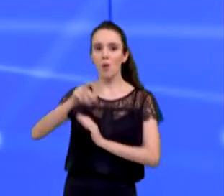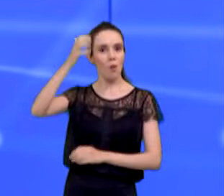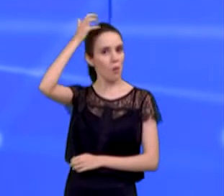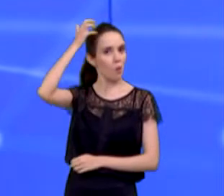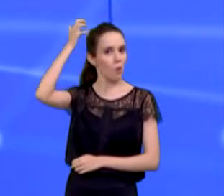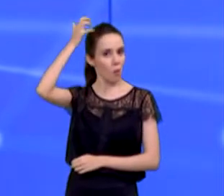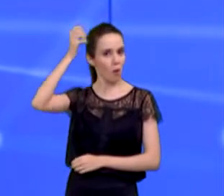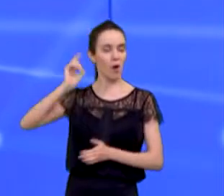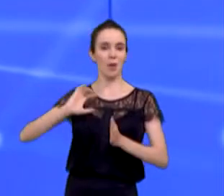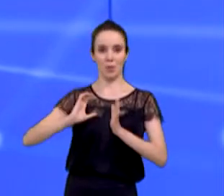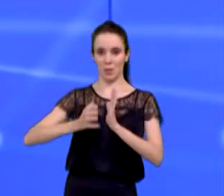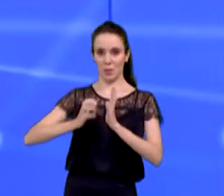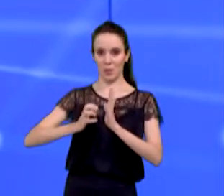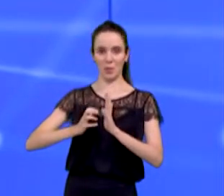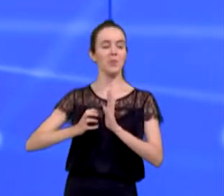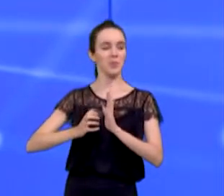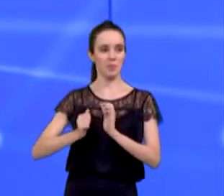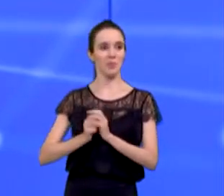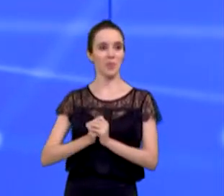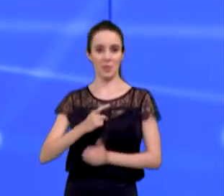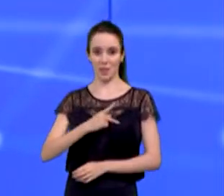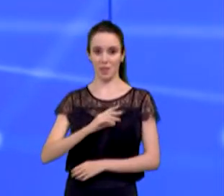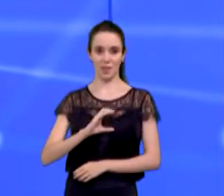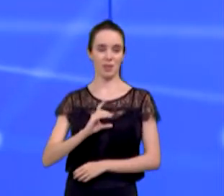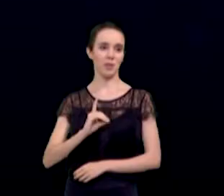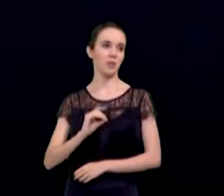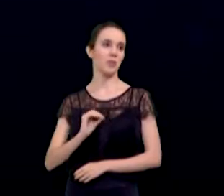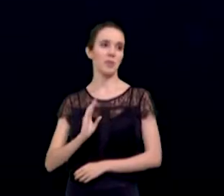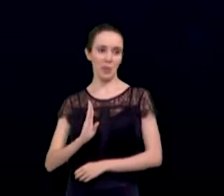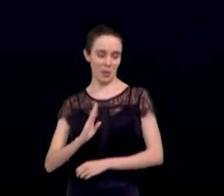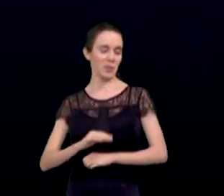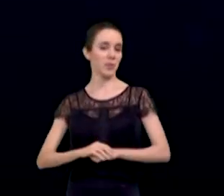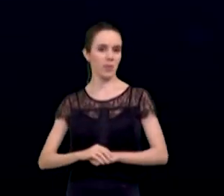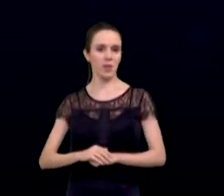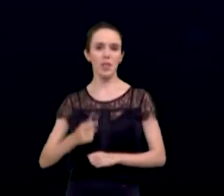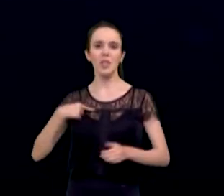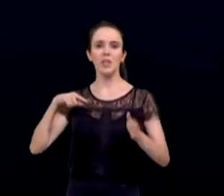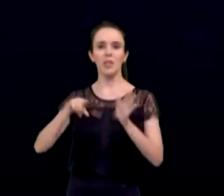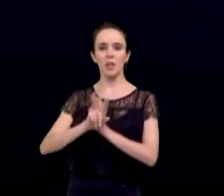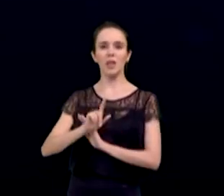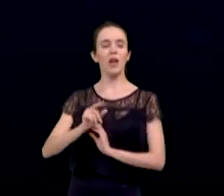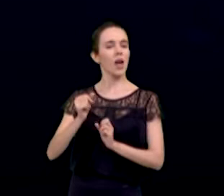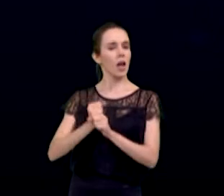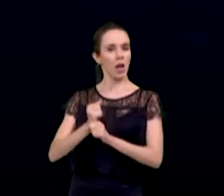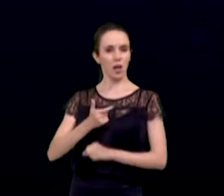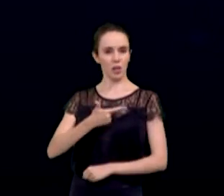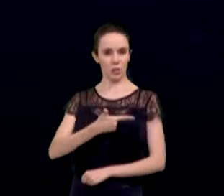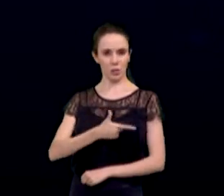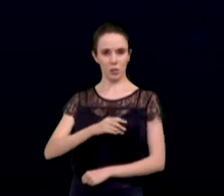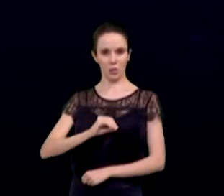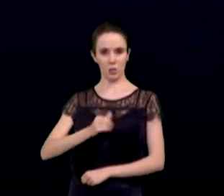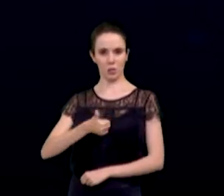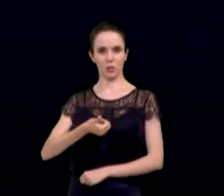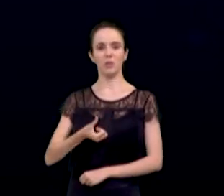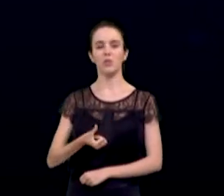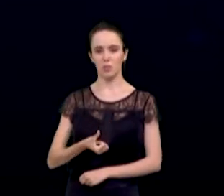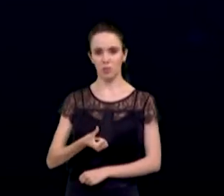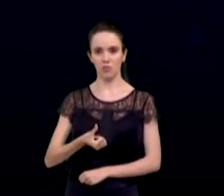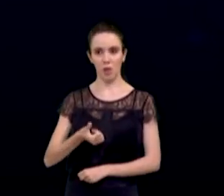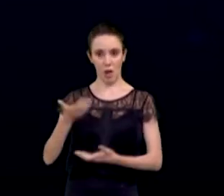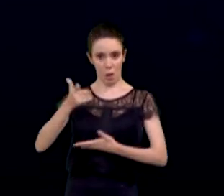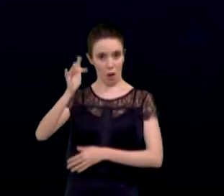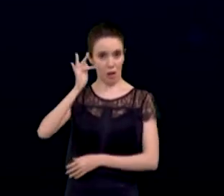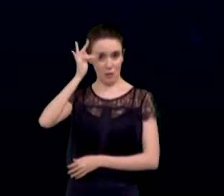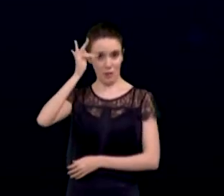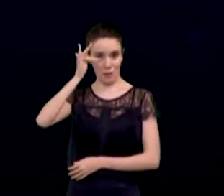PSB. O senhor tem 30 segundos para a pergunta. Em 2016, na campanha, o atual prefeito